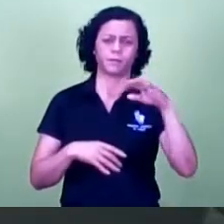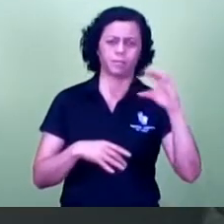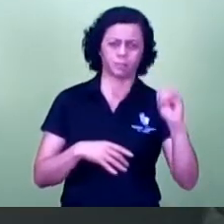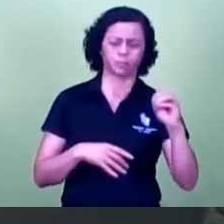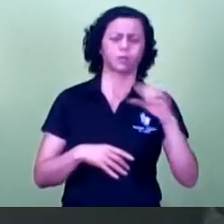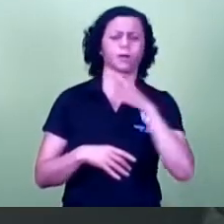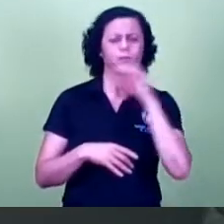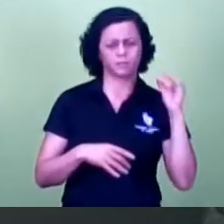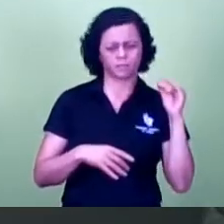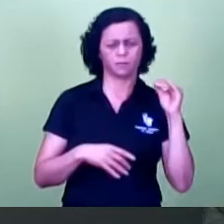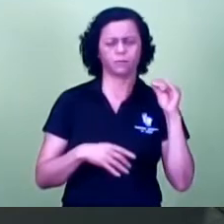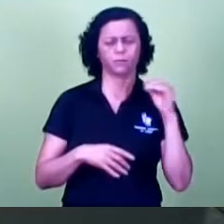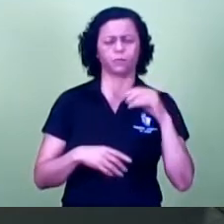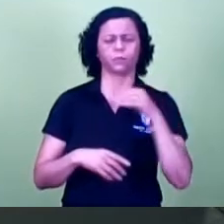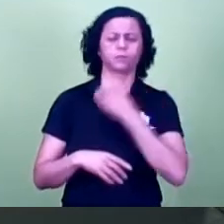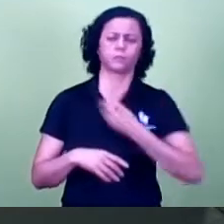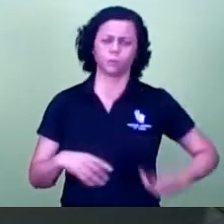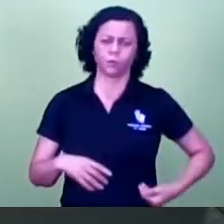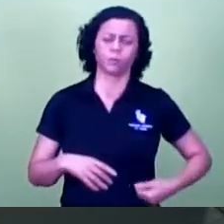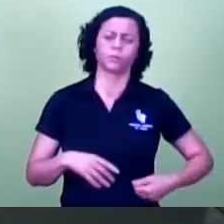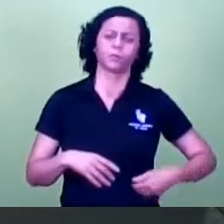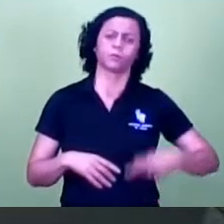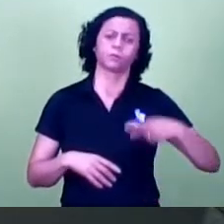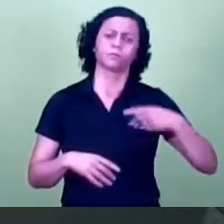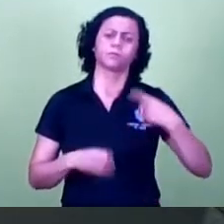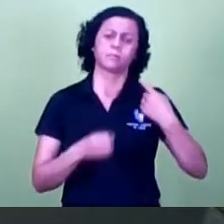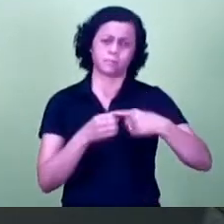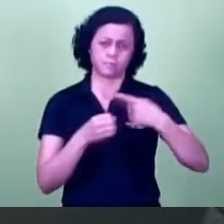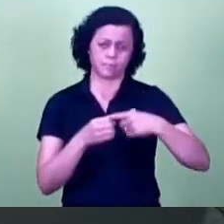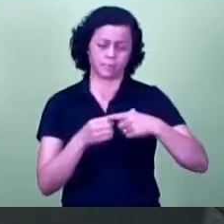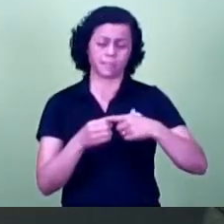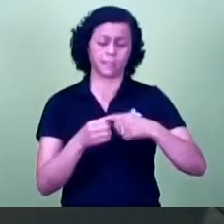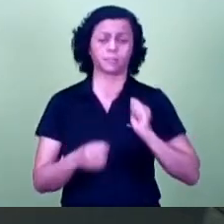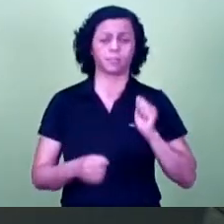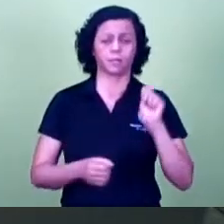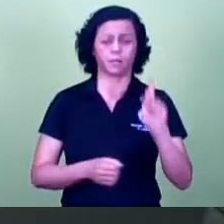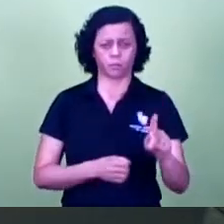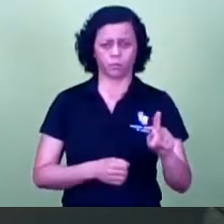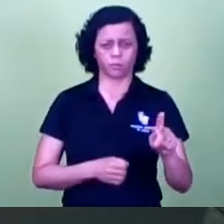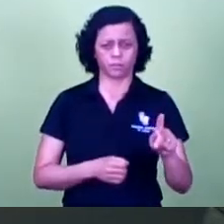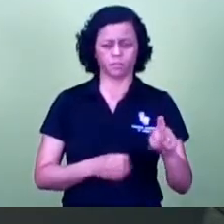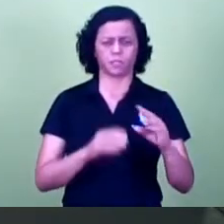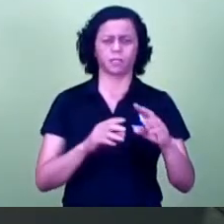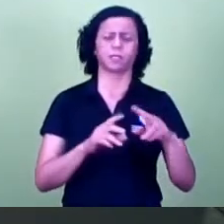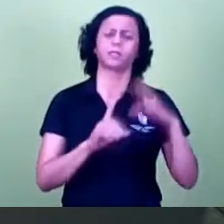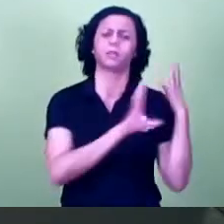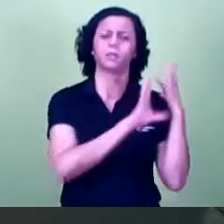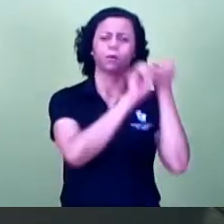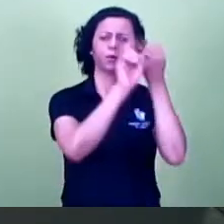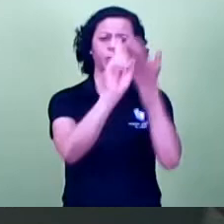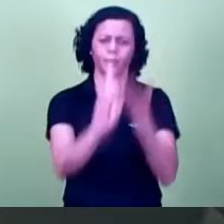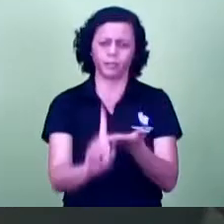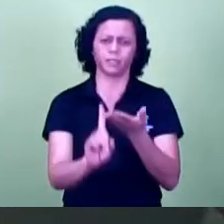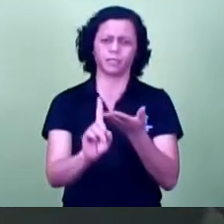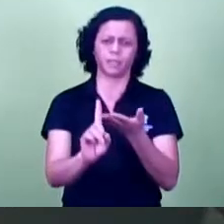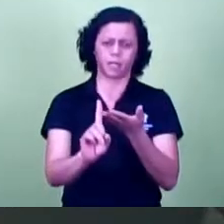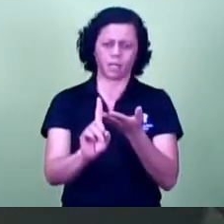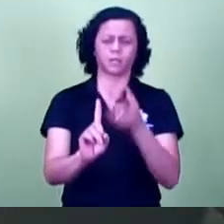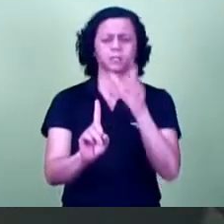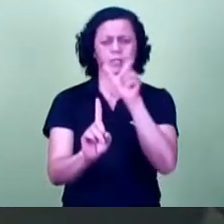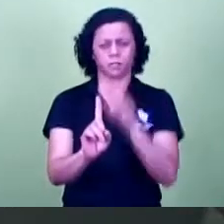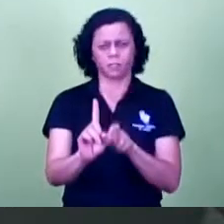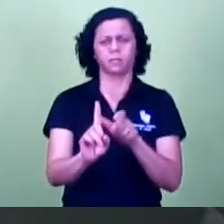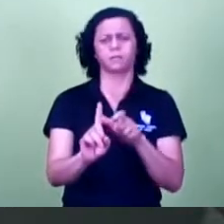aposentados, em homenagem aos serviços prestados por estes aos munícipes.